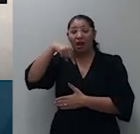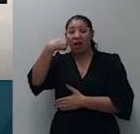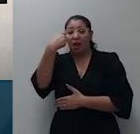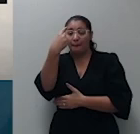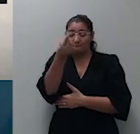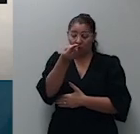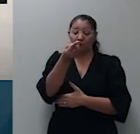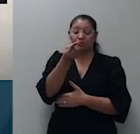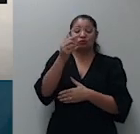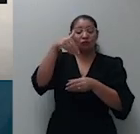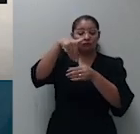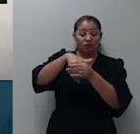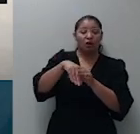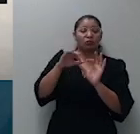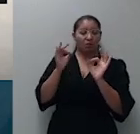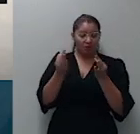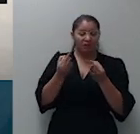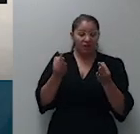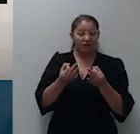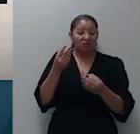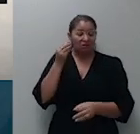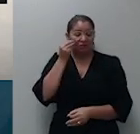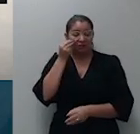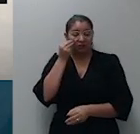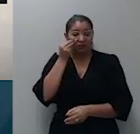Eu vou tentando aqui também voltar o vídeo.